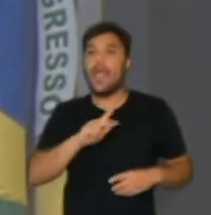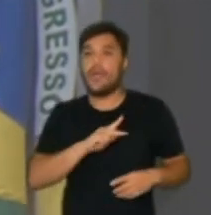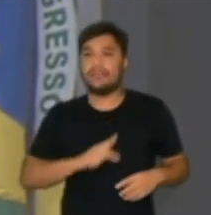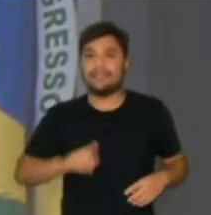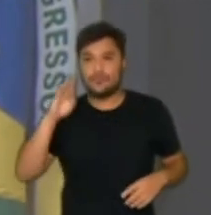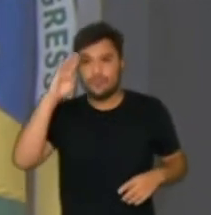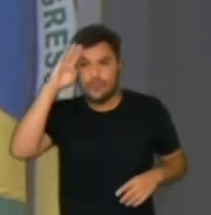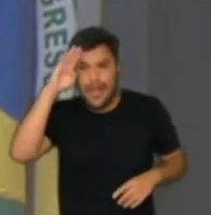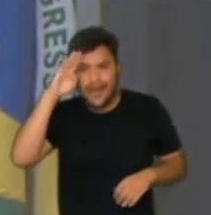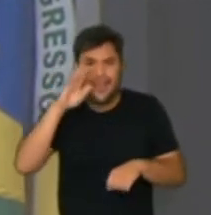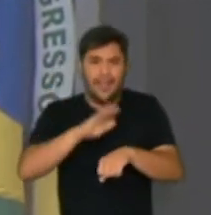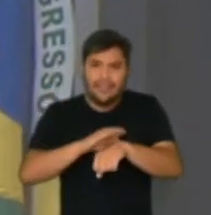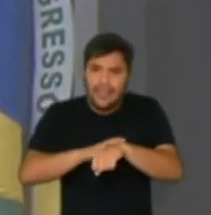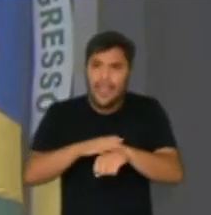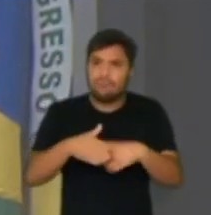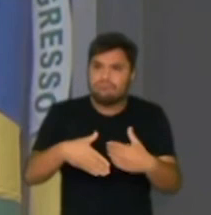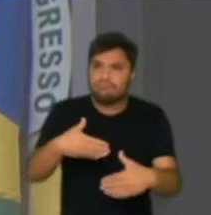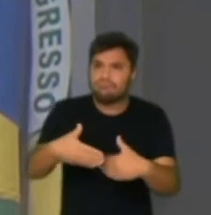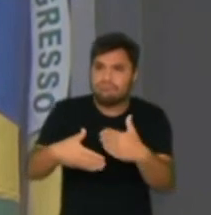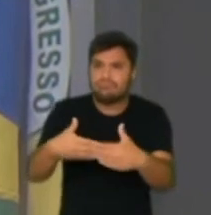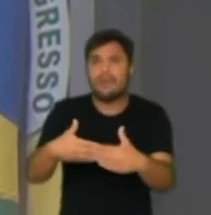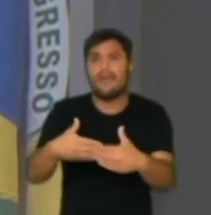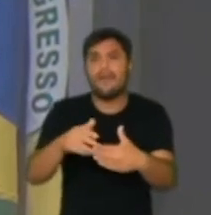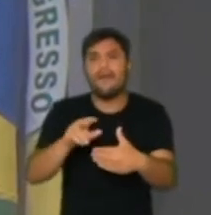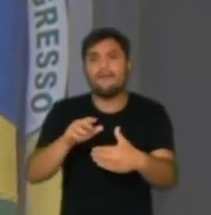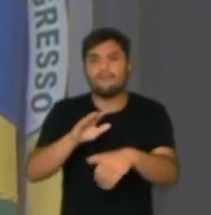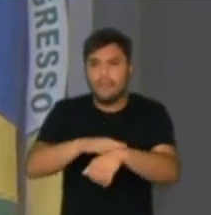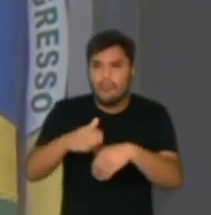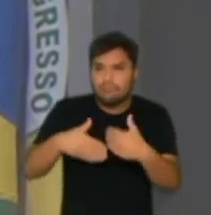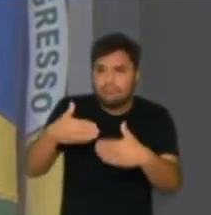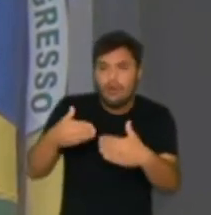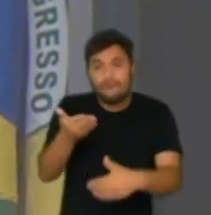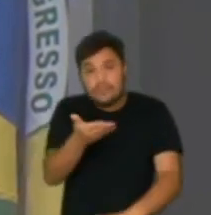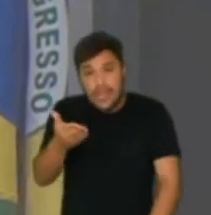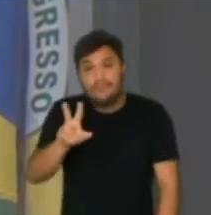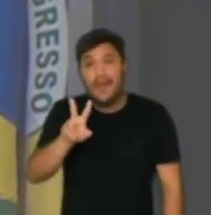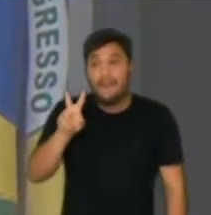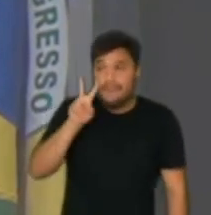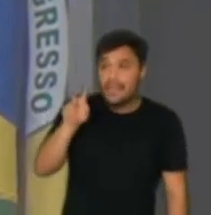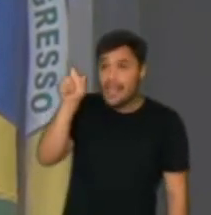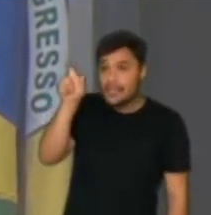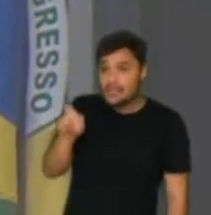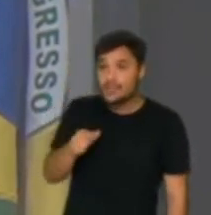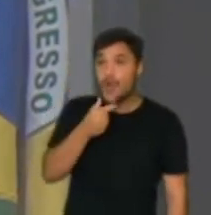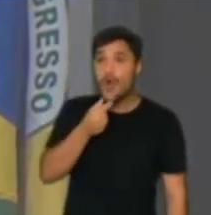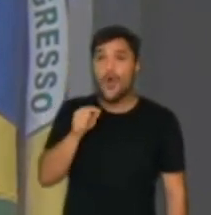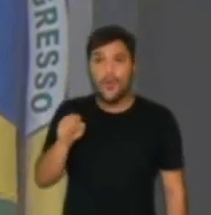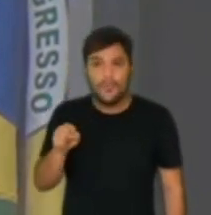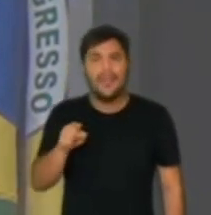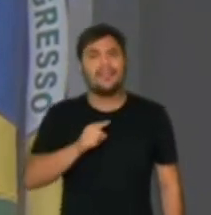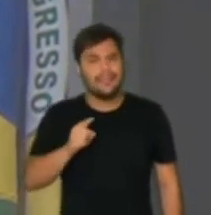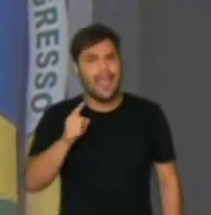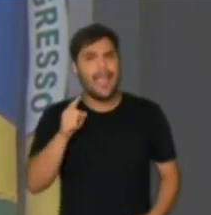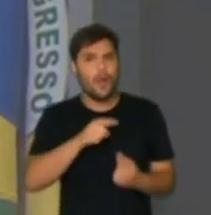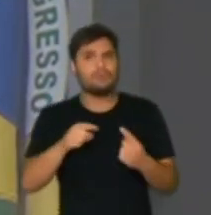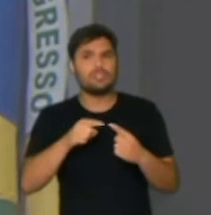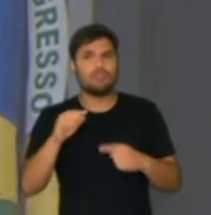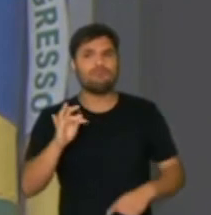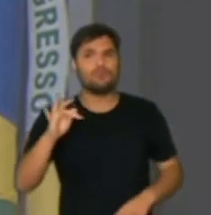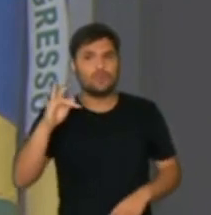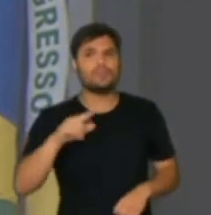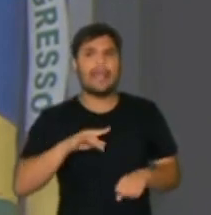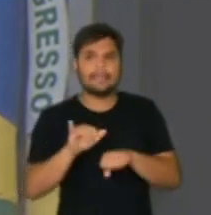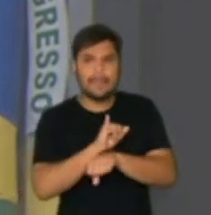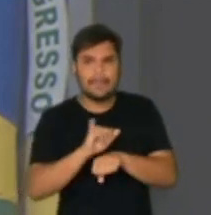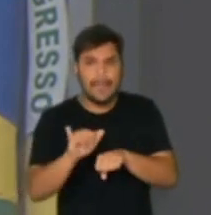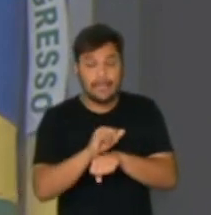Dêem tempo para o presidente. E saibam que daqui a algum tempo vocês vão ver que este homem tem visão de futuro, este homem tem estratégia, este